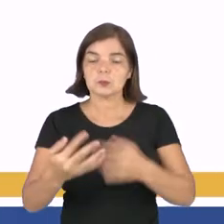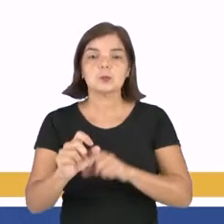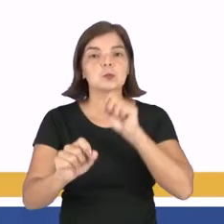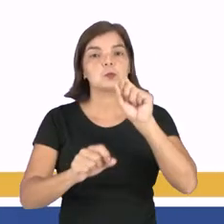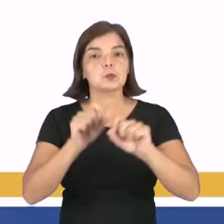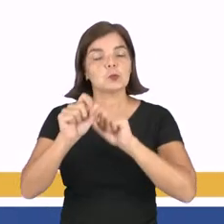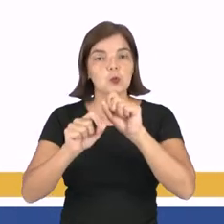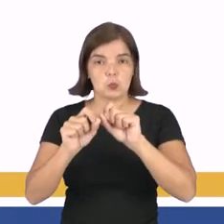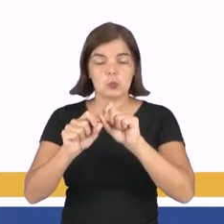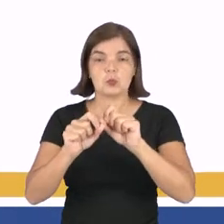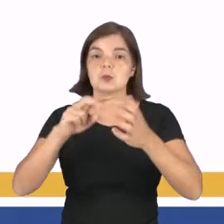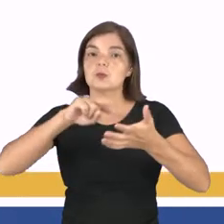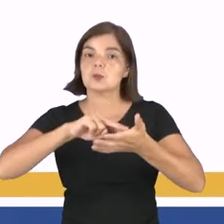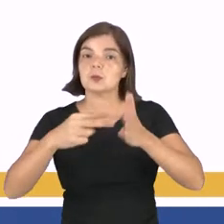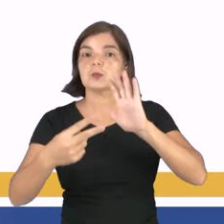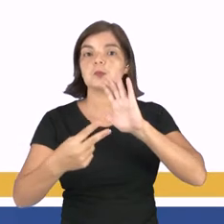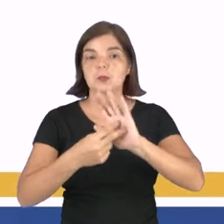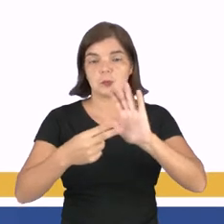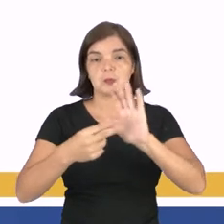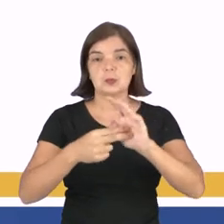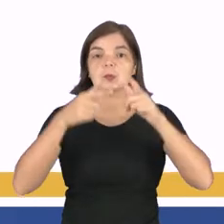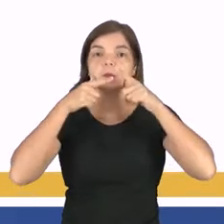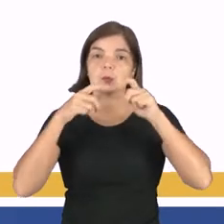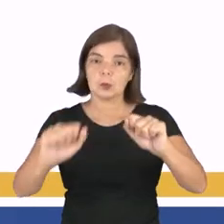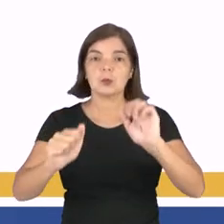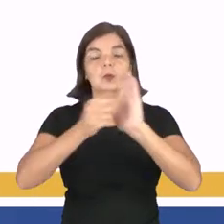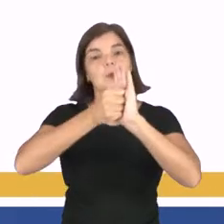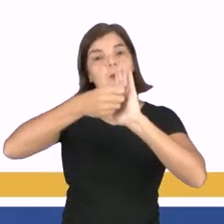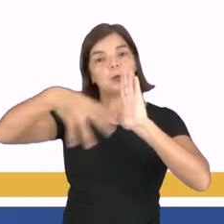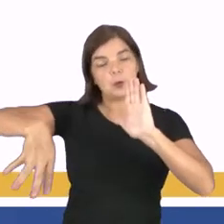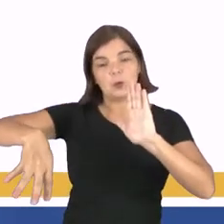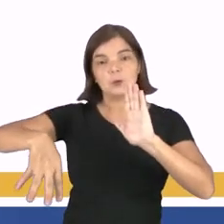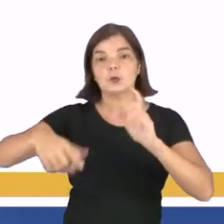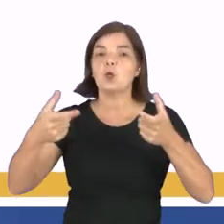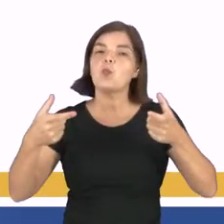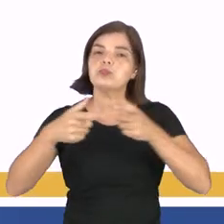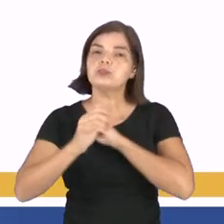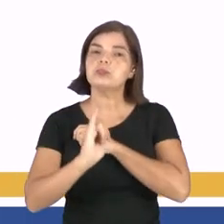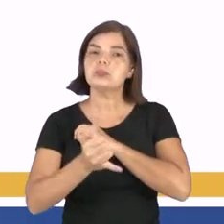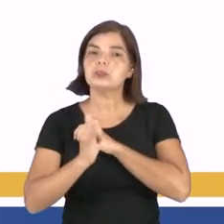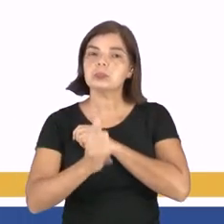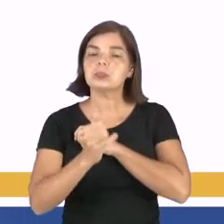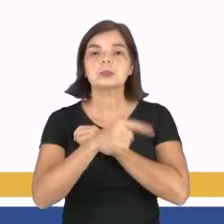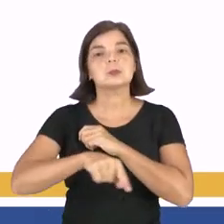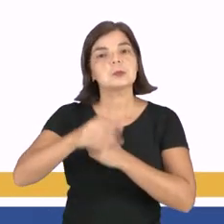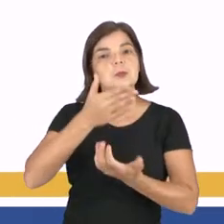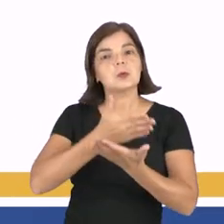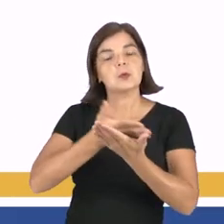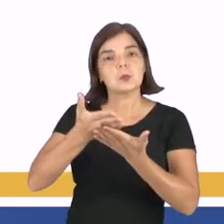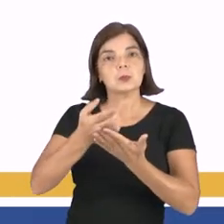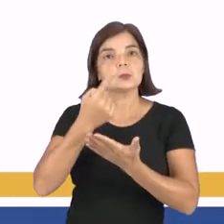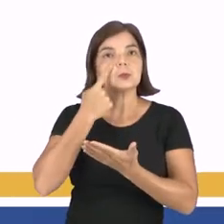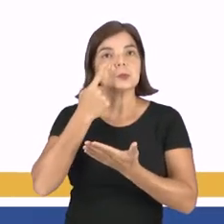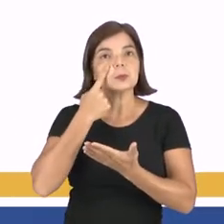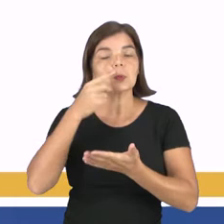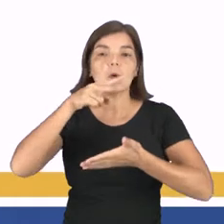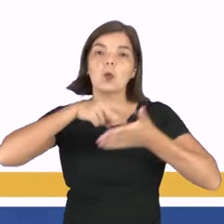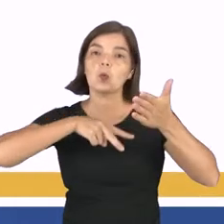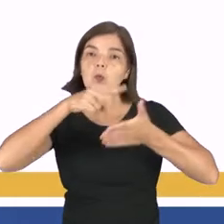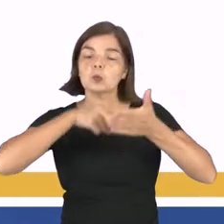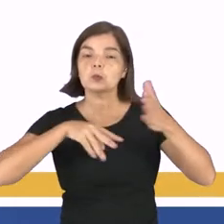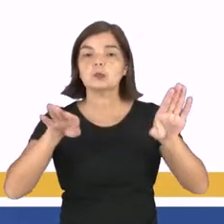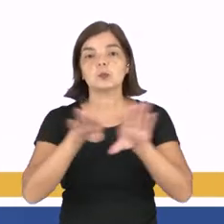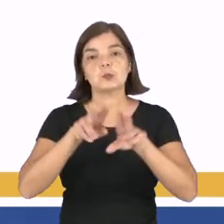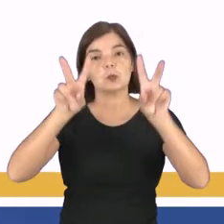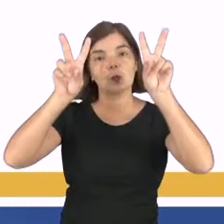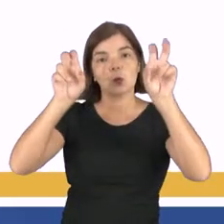sobre os efeitos de sentido das figuras de linguagem no microconto. Então, para iniciar a aula, vamos ler